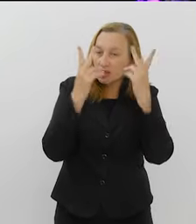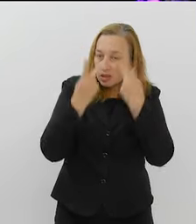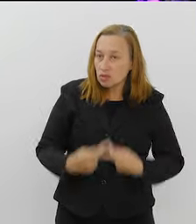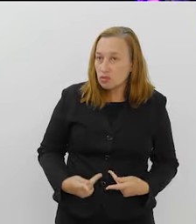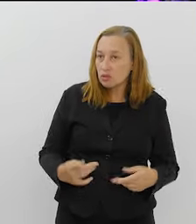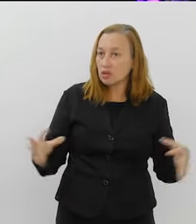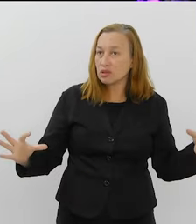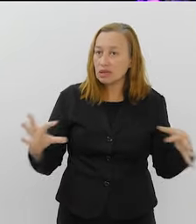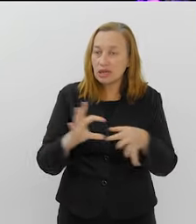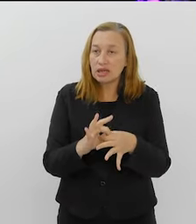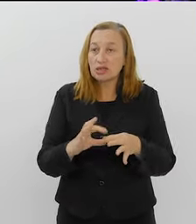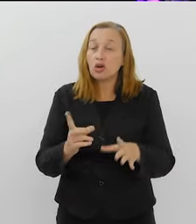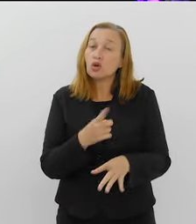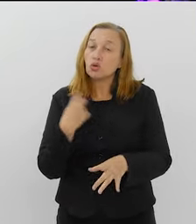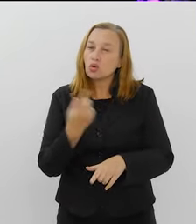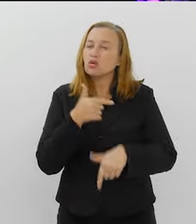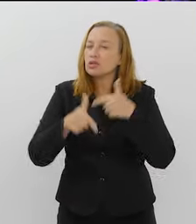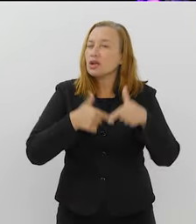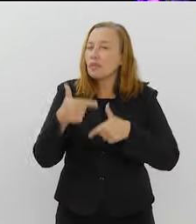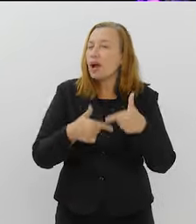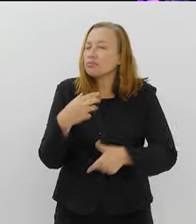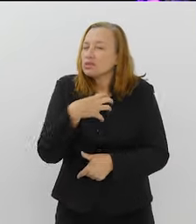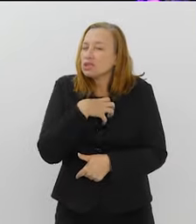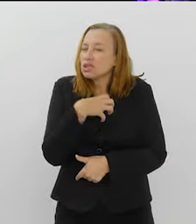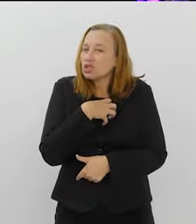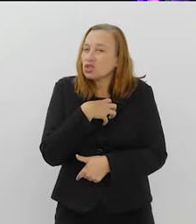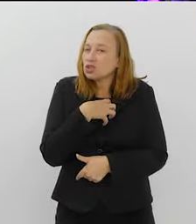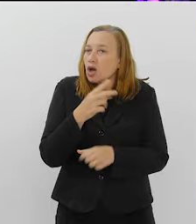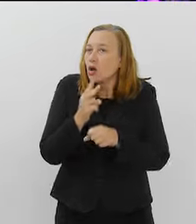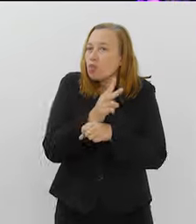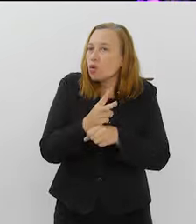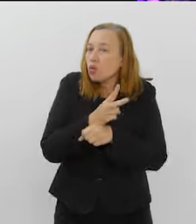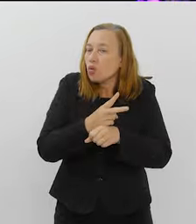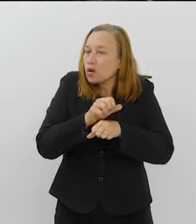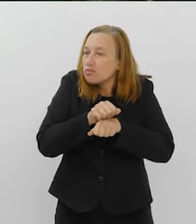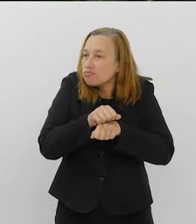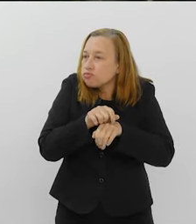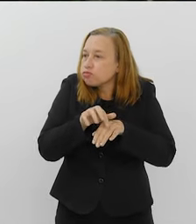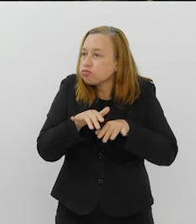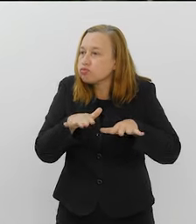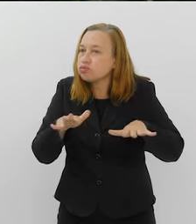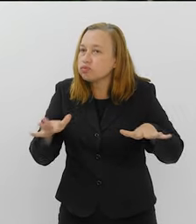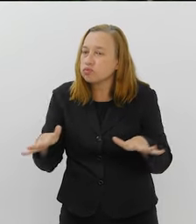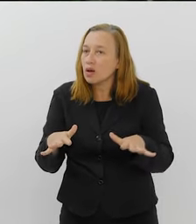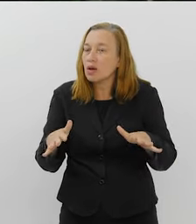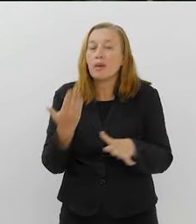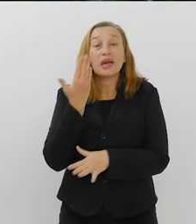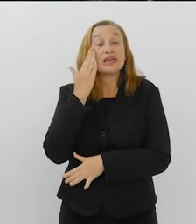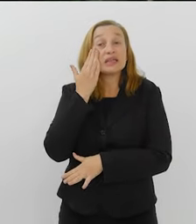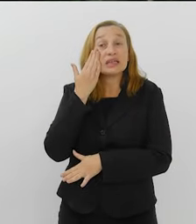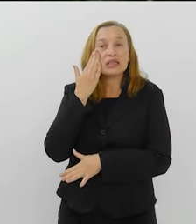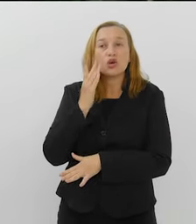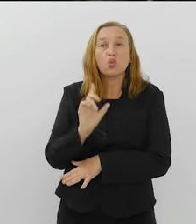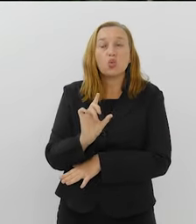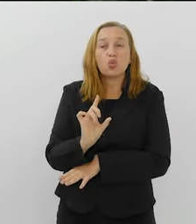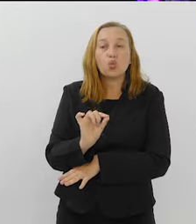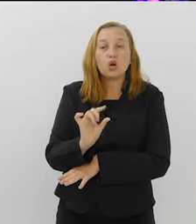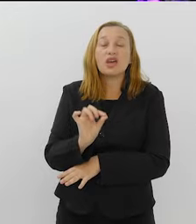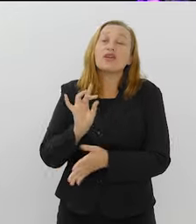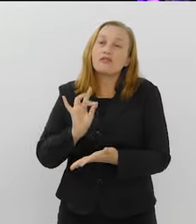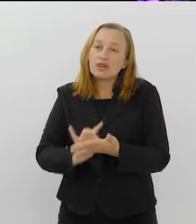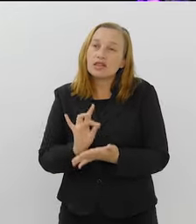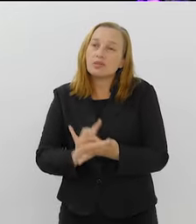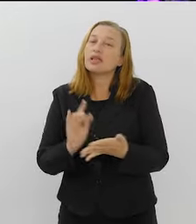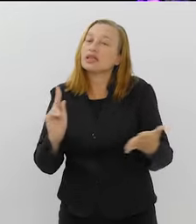nesse sentido, acho que o nosso trabalho procura se desmembrar para tentar compreender o que está